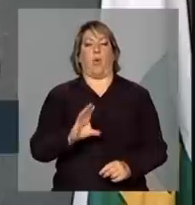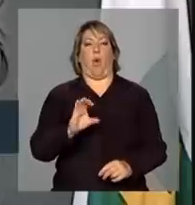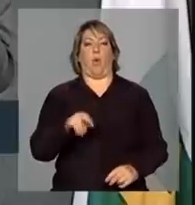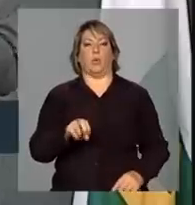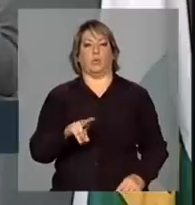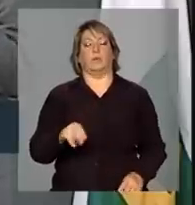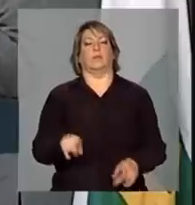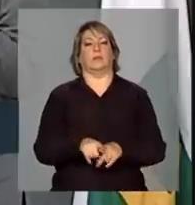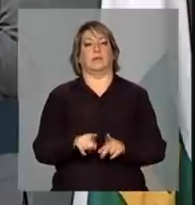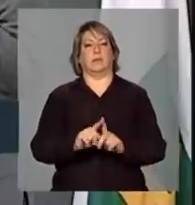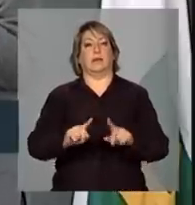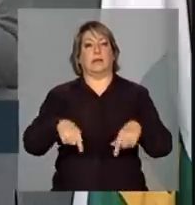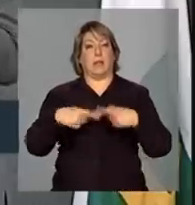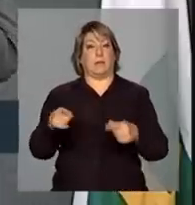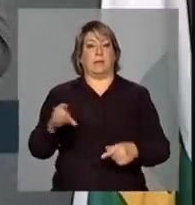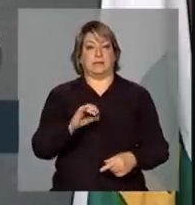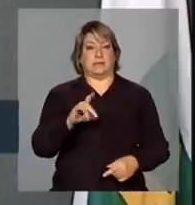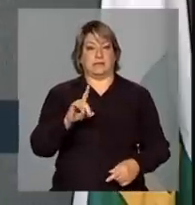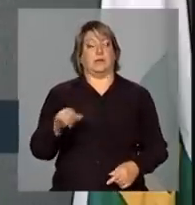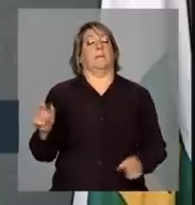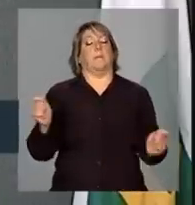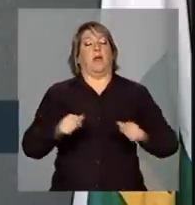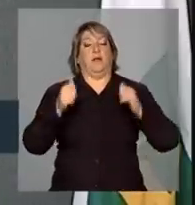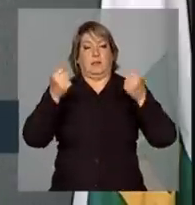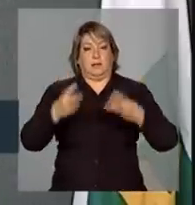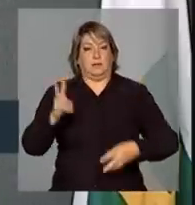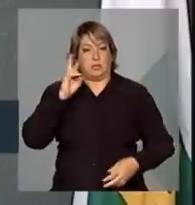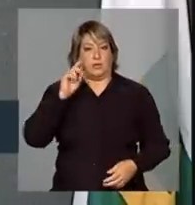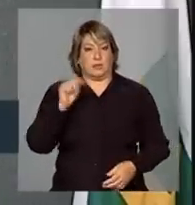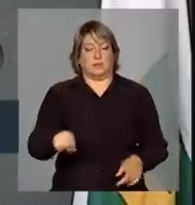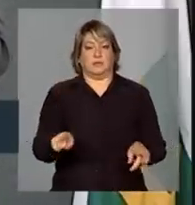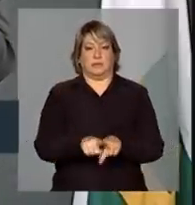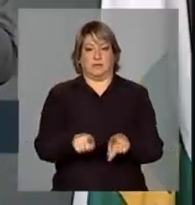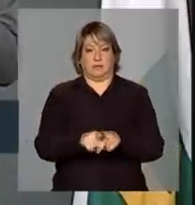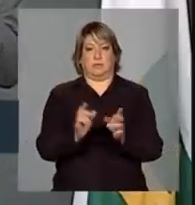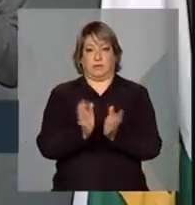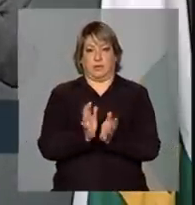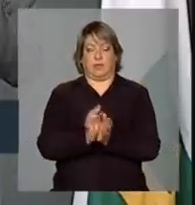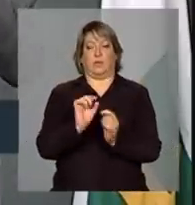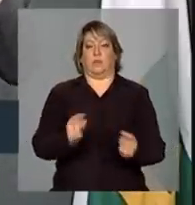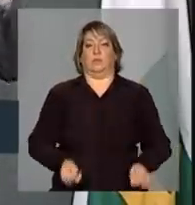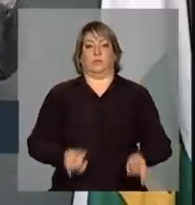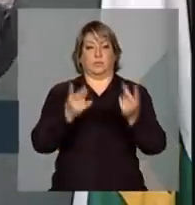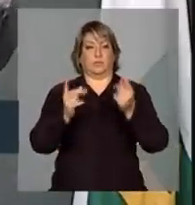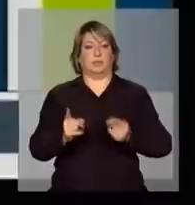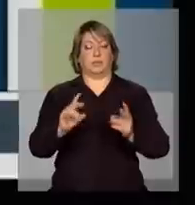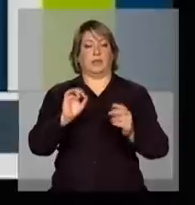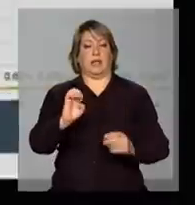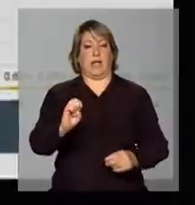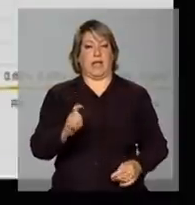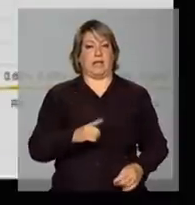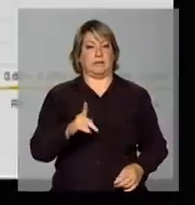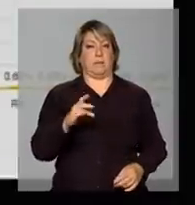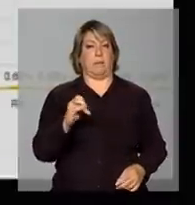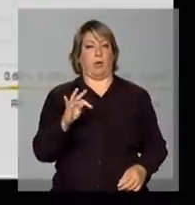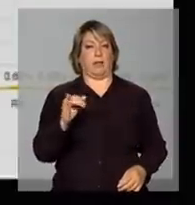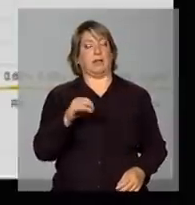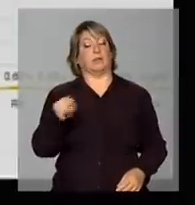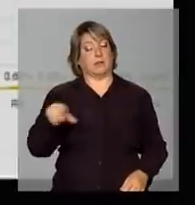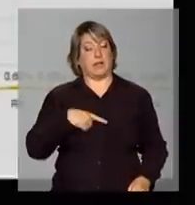o CID certamente pode falar sobre isso, possivelmente também questões vinculadas à exportação, que o álcool anidro é o álcool exportado.